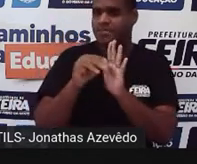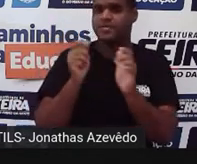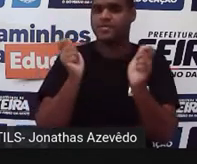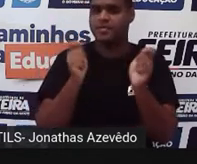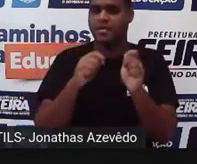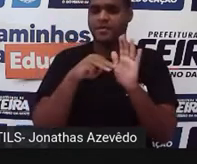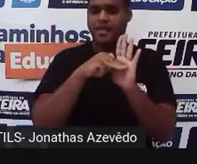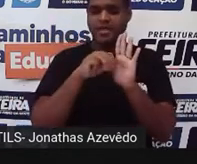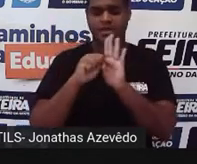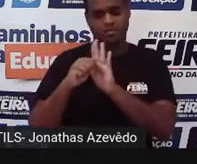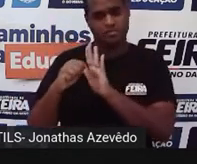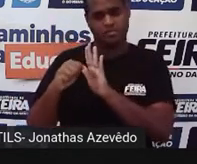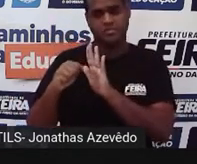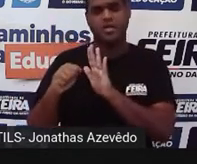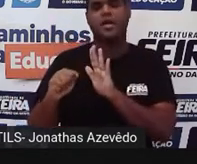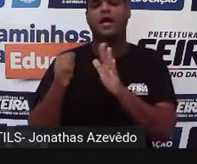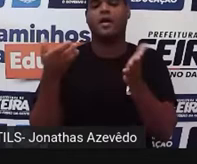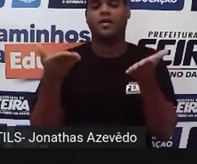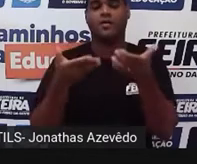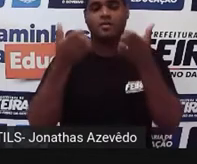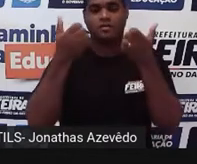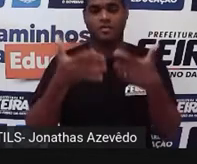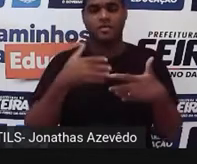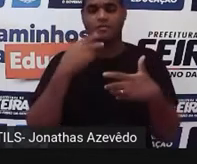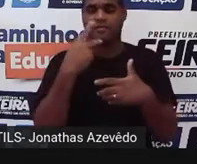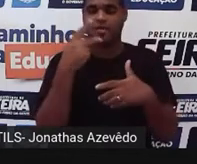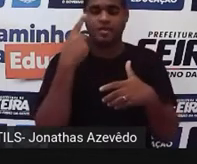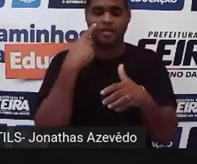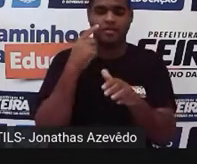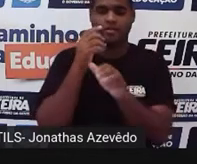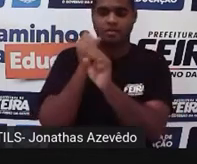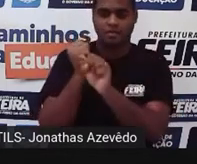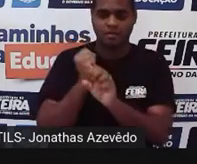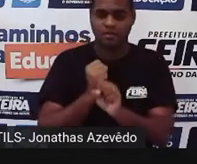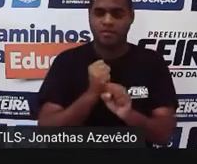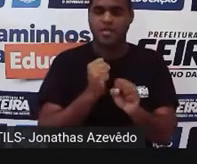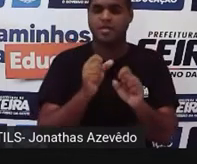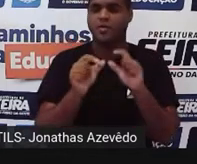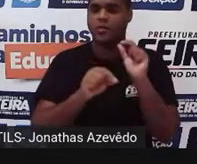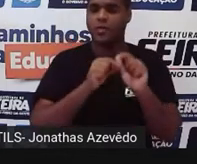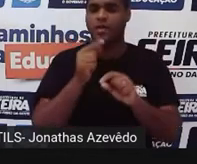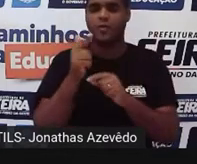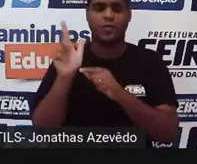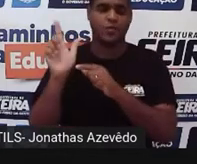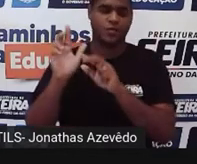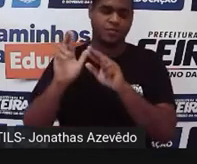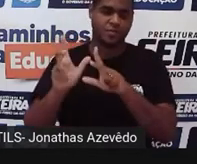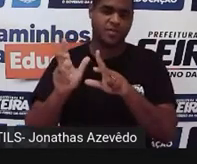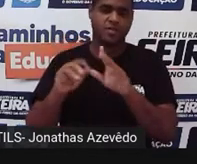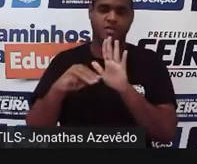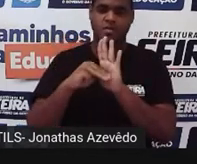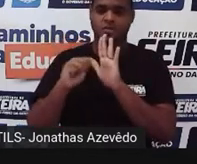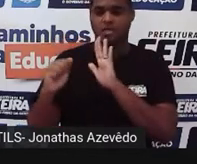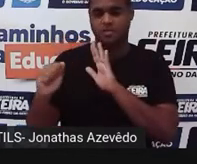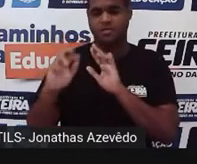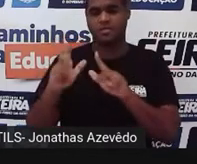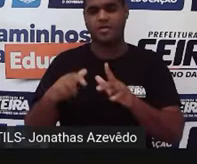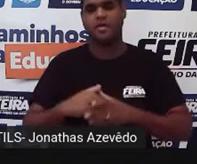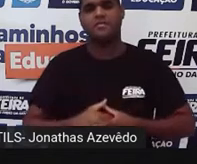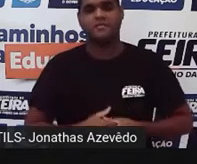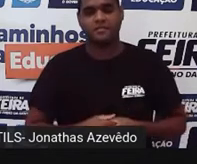significa que nessa aula a gente vai aprender a calcular outro tipo de média, tá bom?